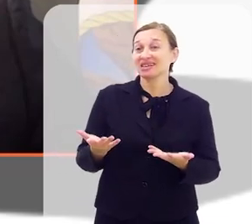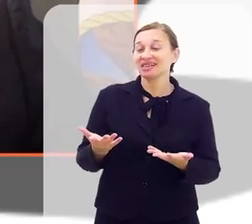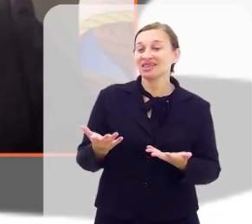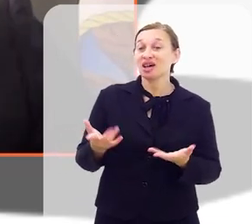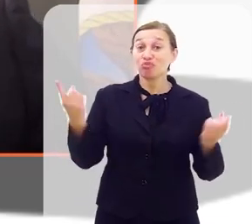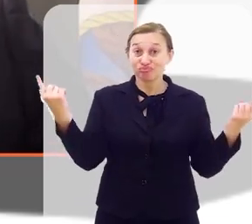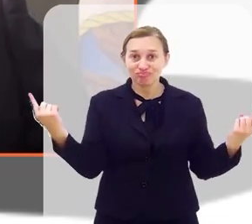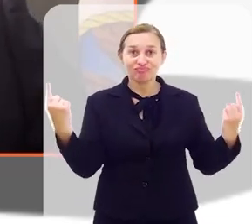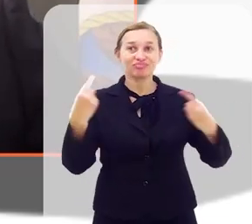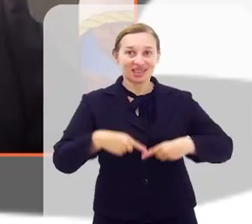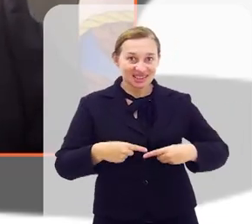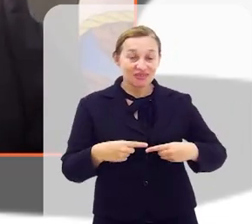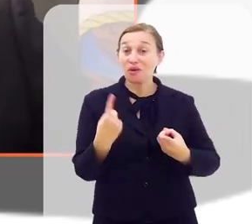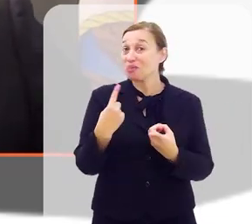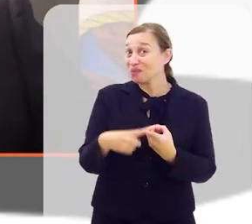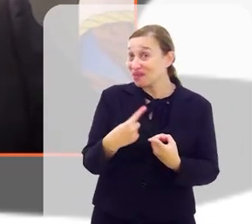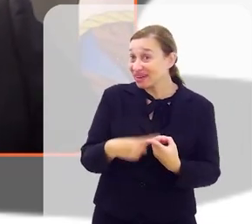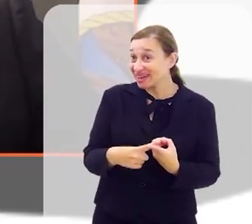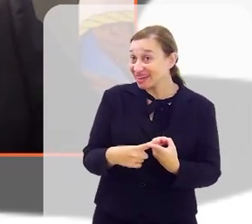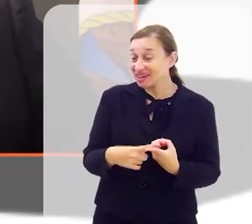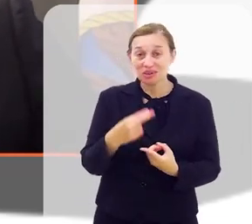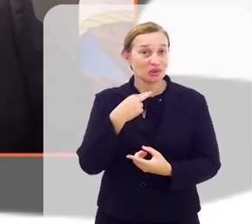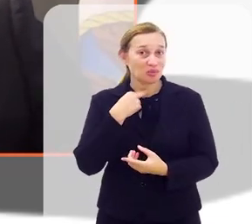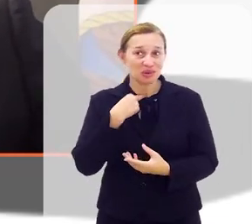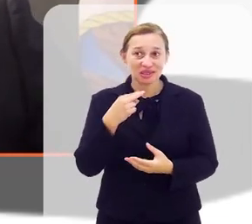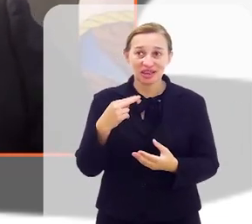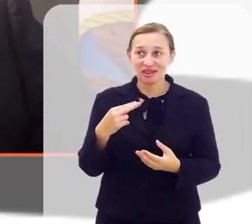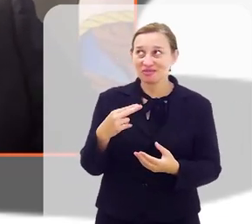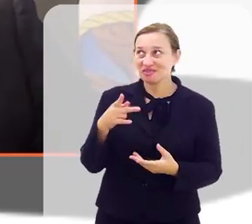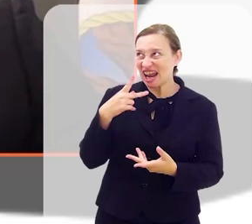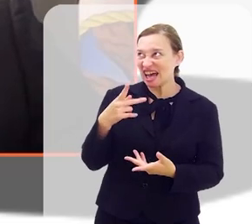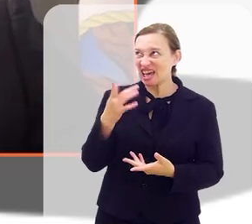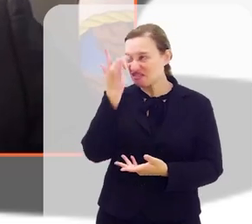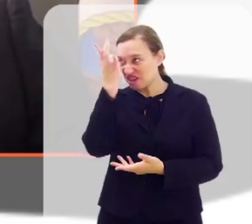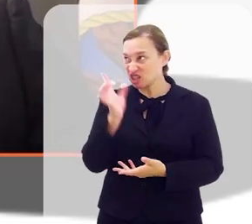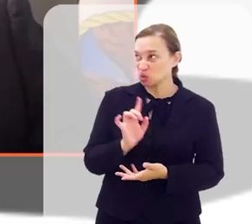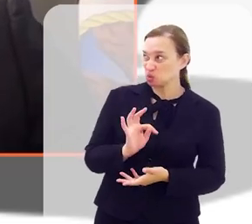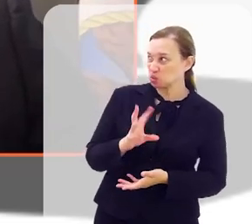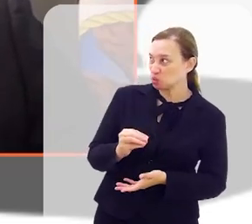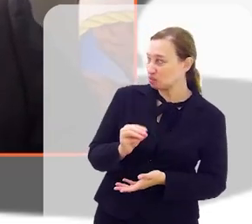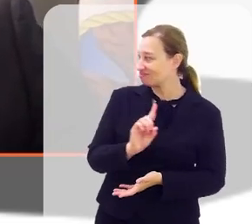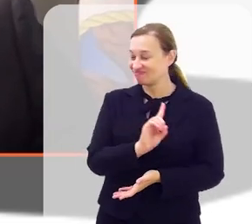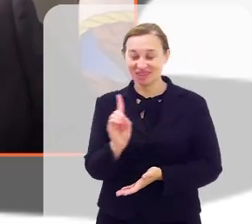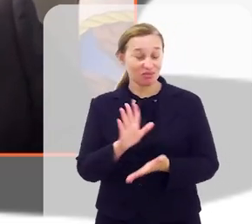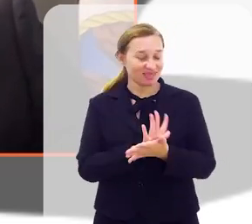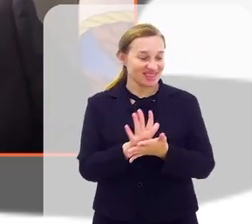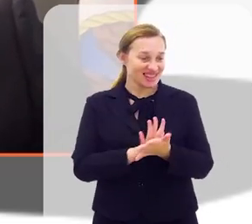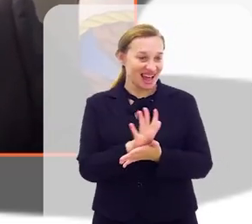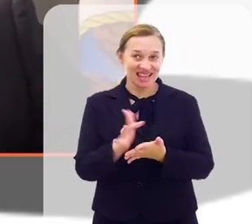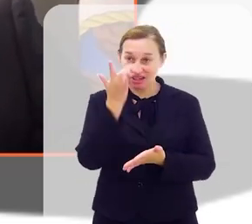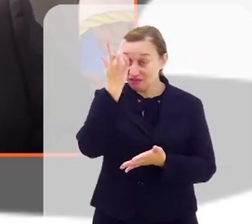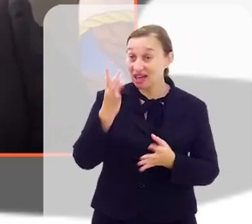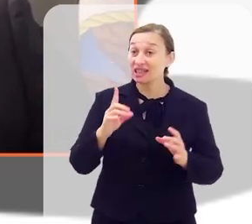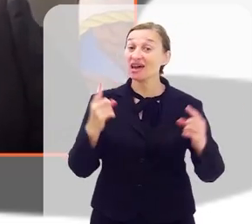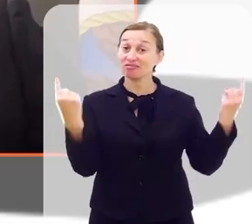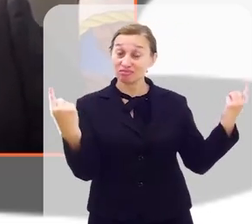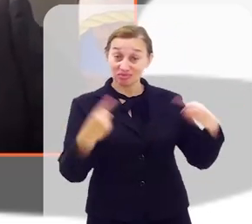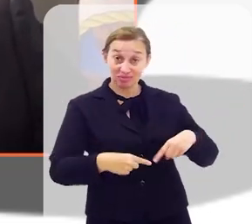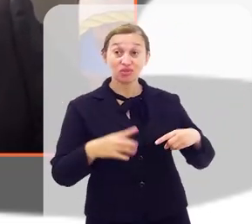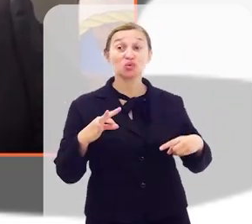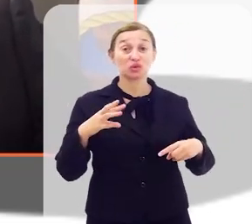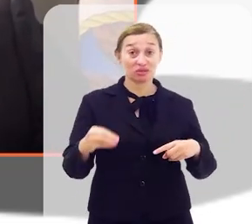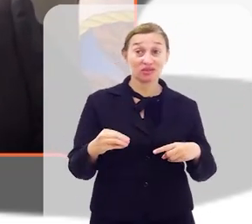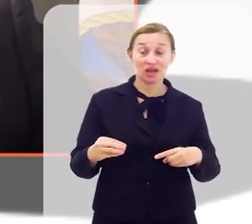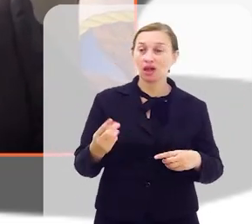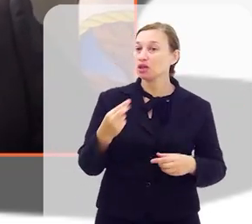um desafio, até porque não podemos falar que tudo é fácil, nada é fácil, tudo é um desafio, mas